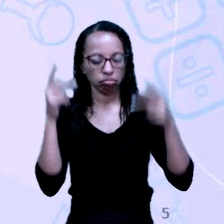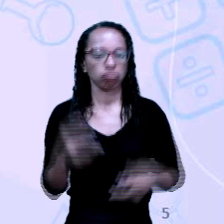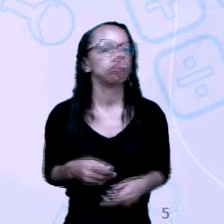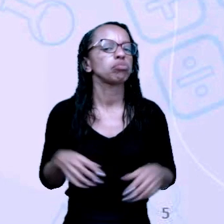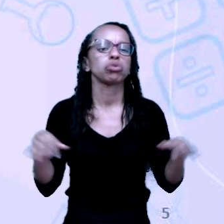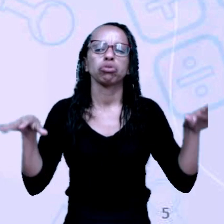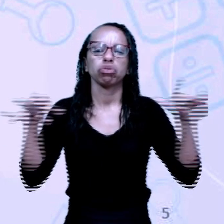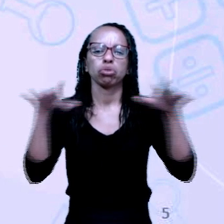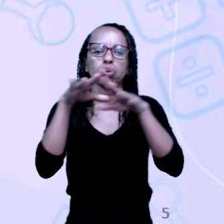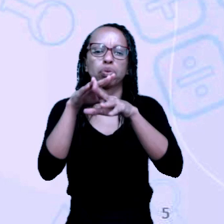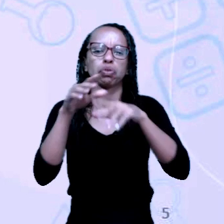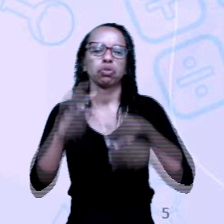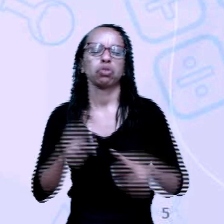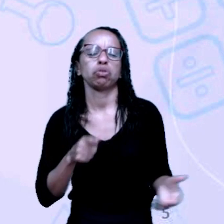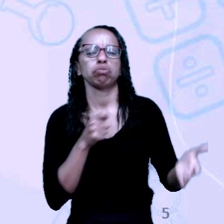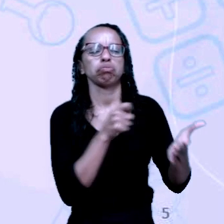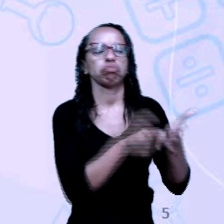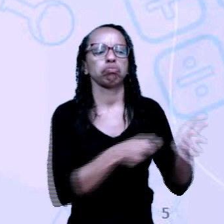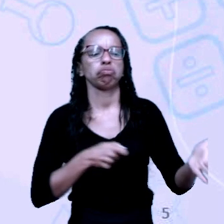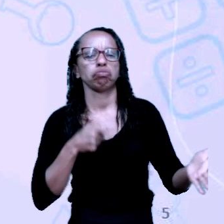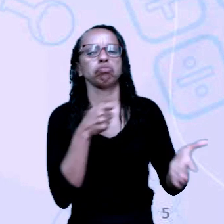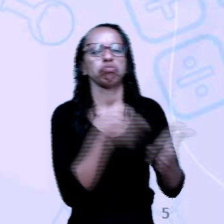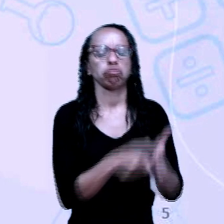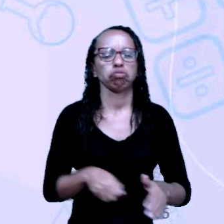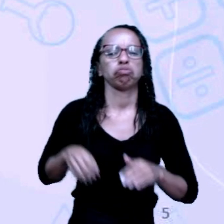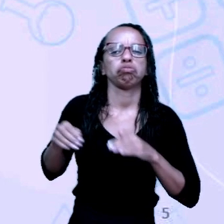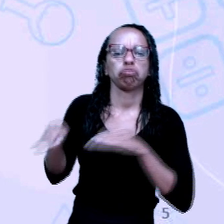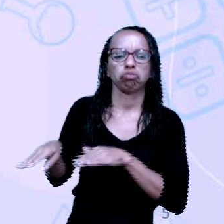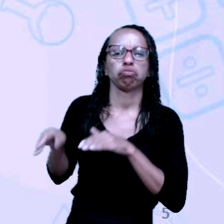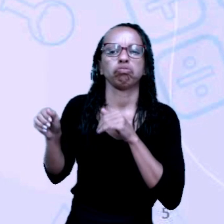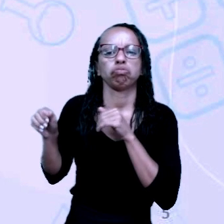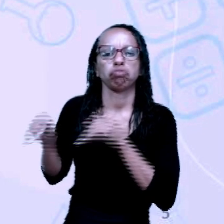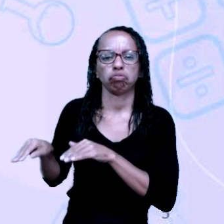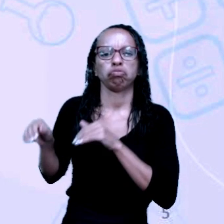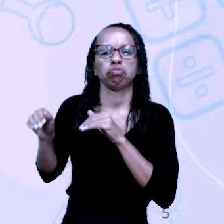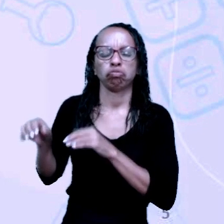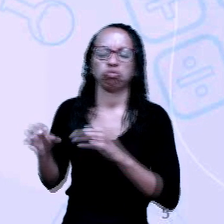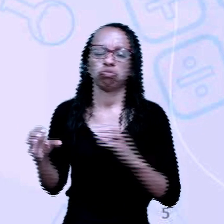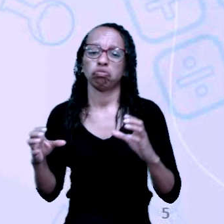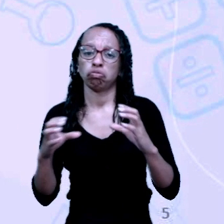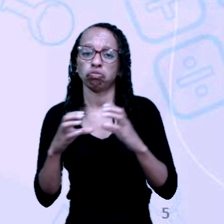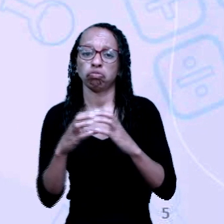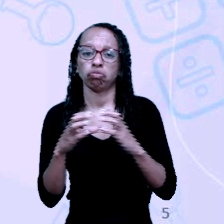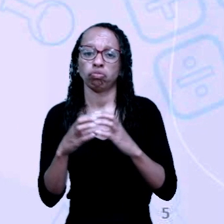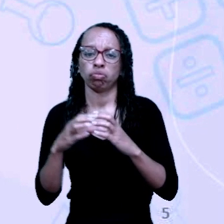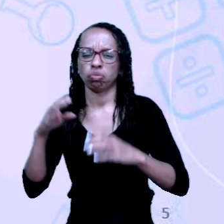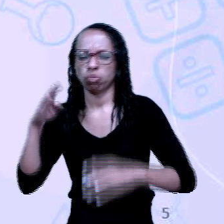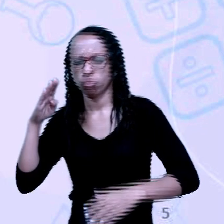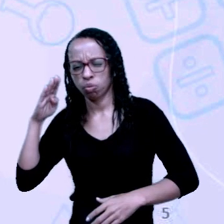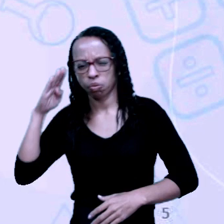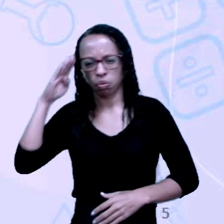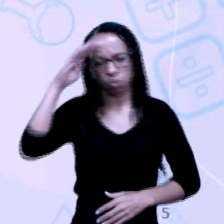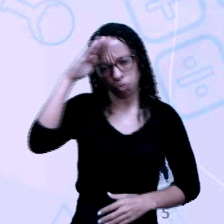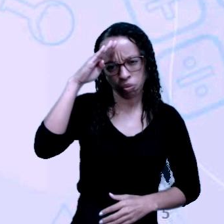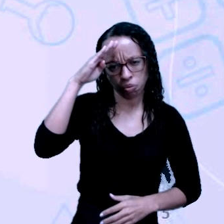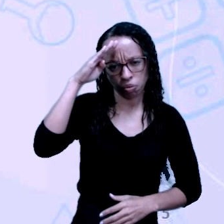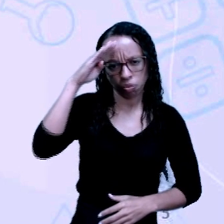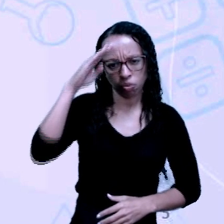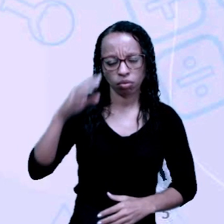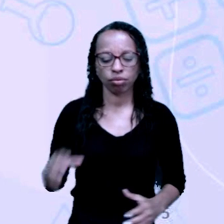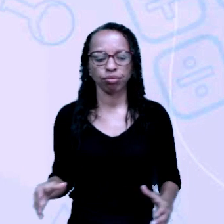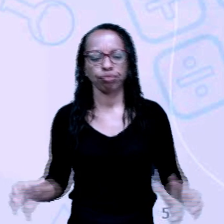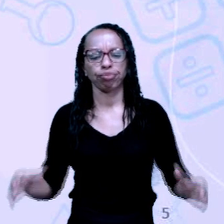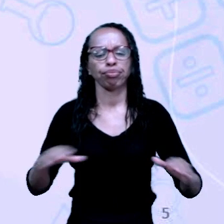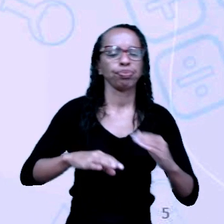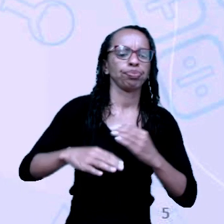estão reivindicando algo. Nessa reivindicação, eu tenho grupos de soldados que estão segurando essa população,